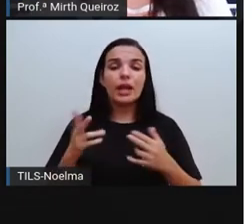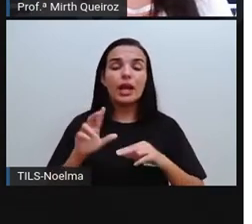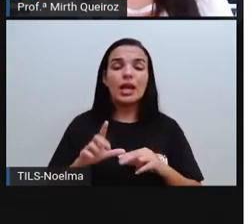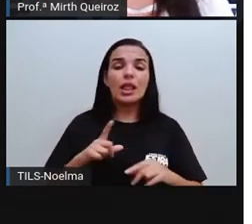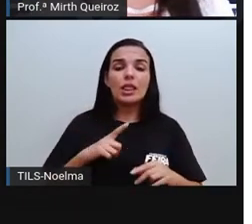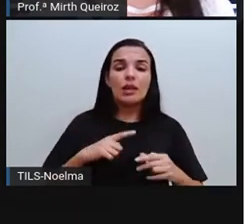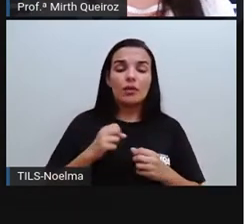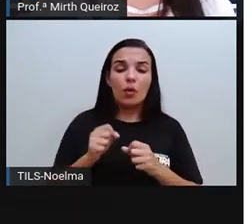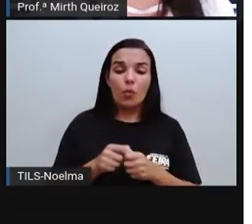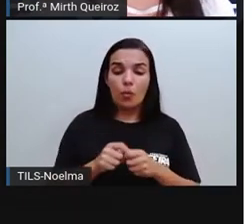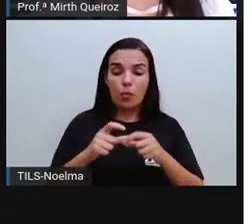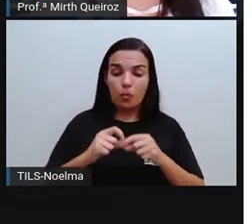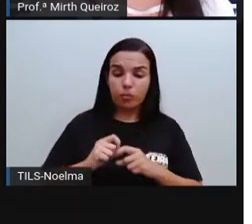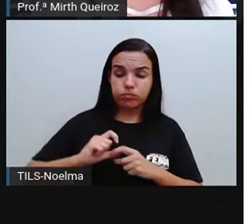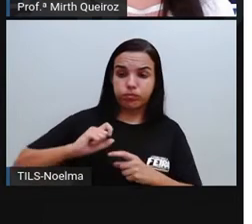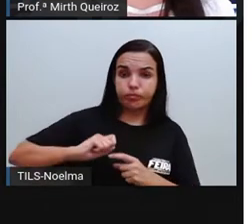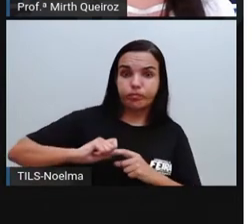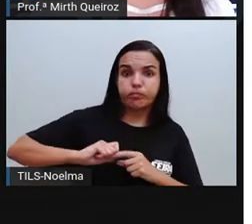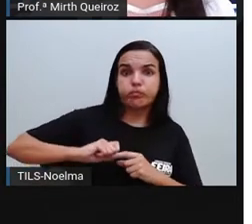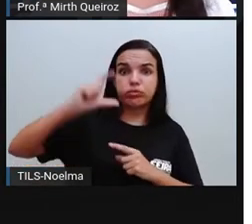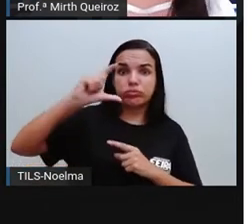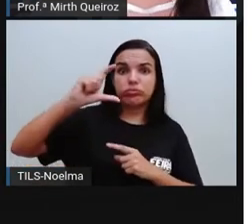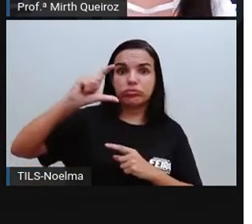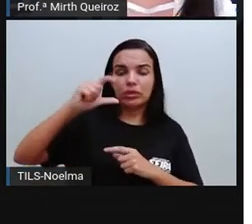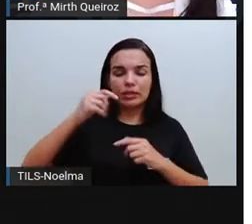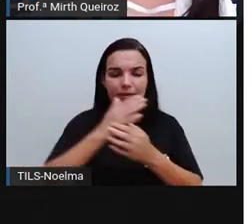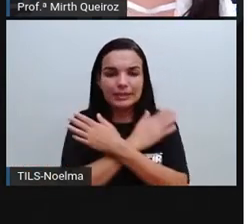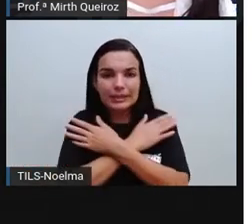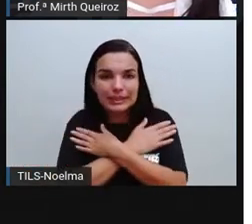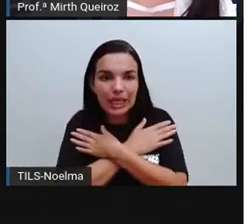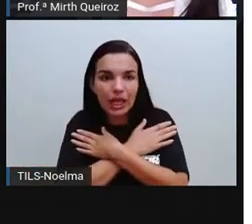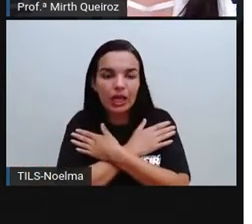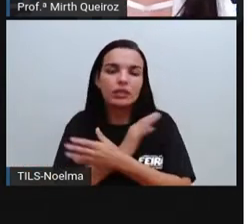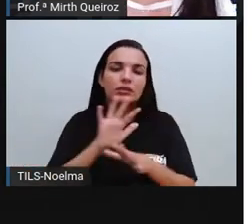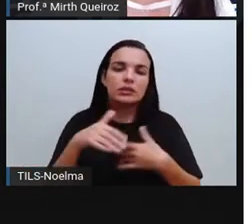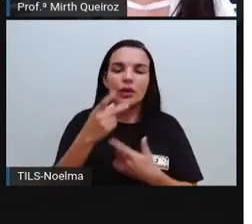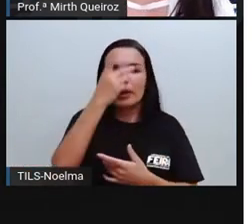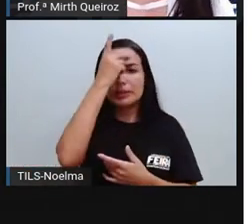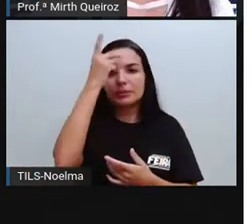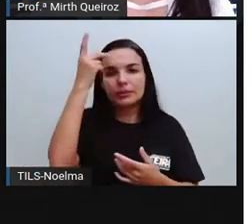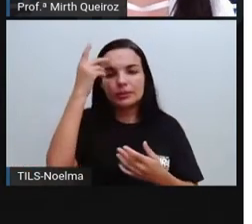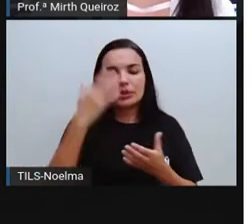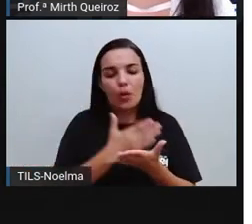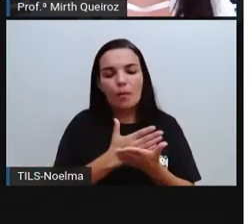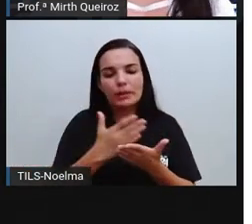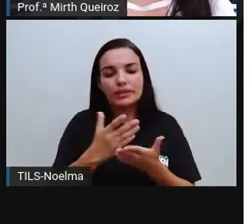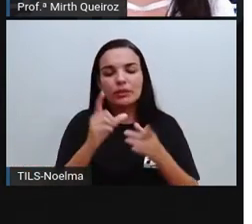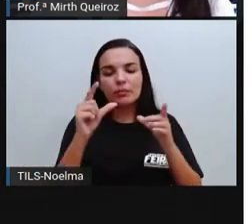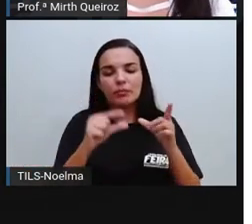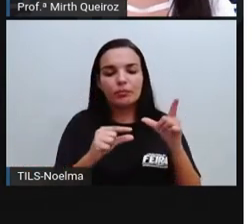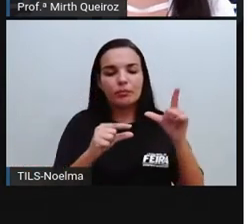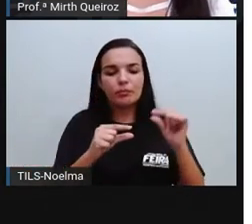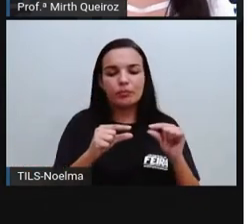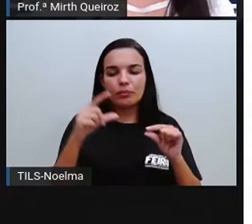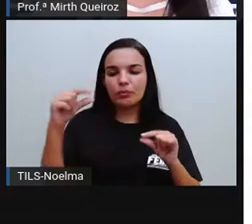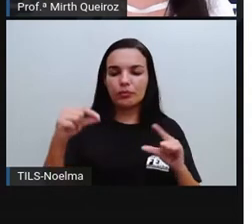desemprego nessa região, as pessoas começaram a diminuir, né?